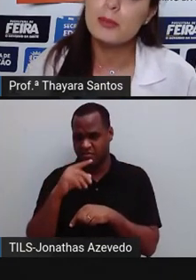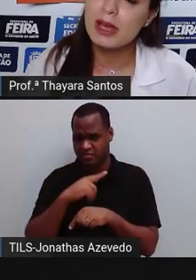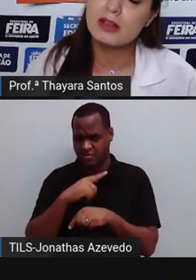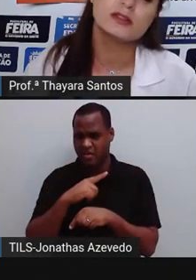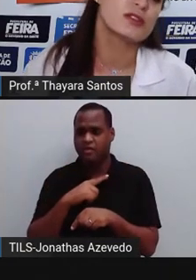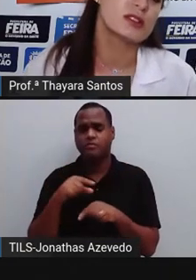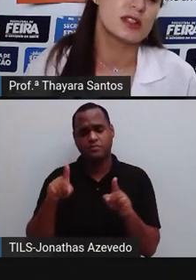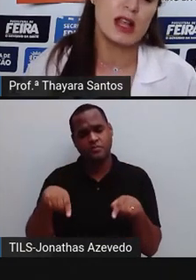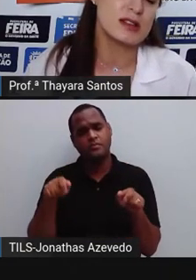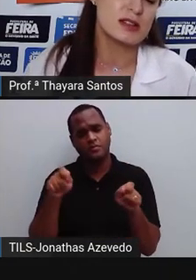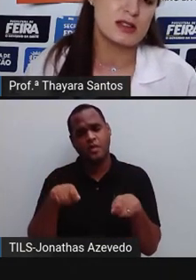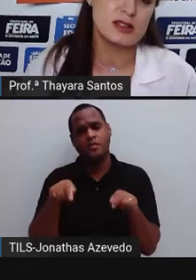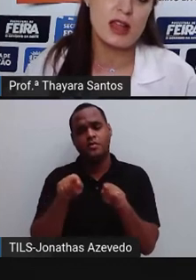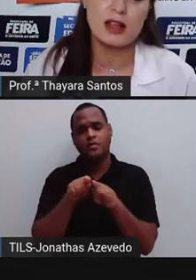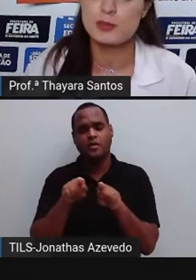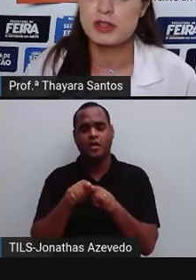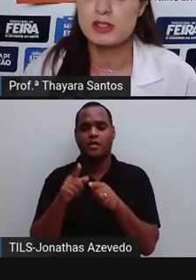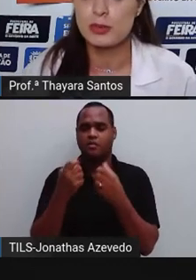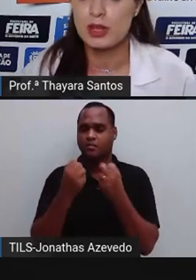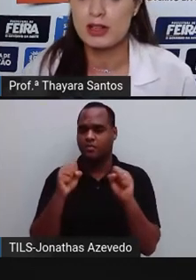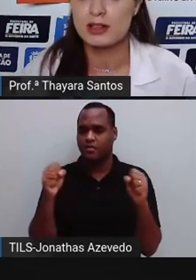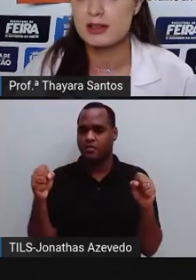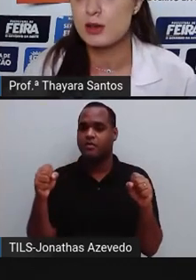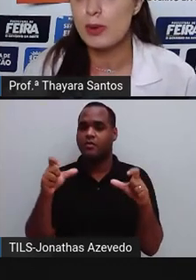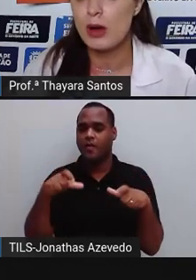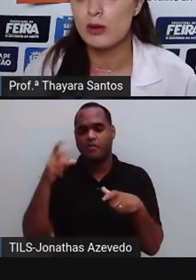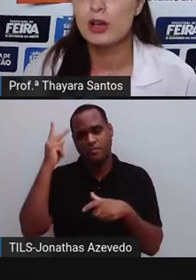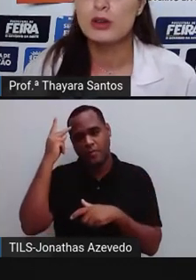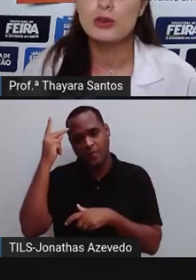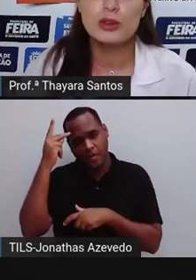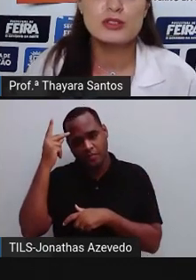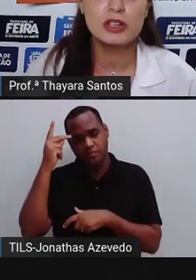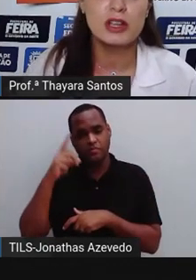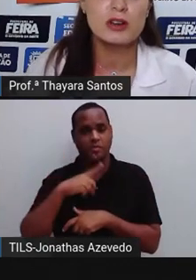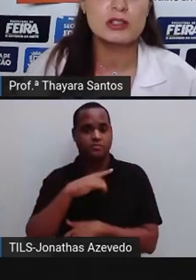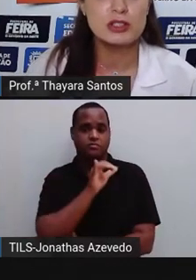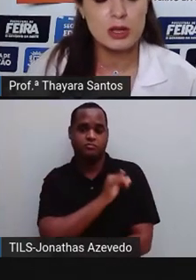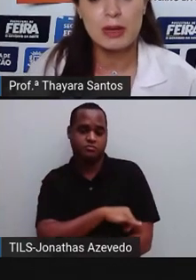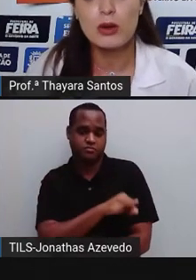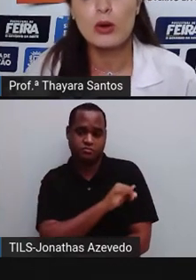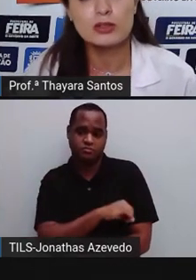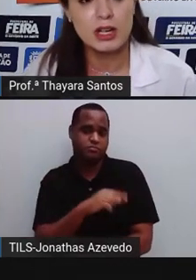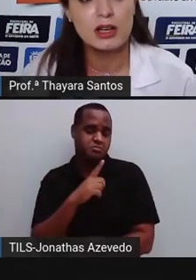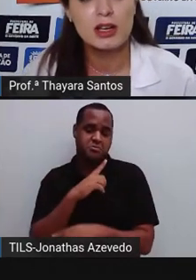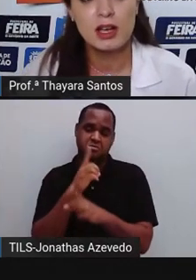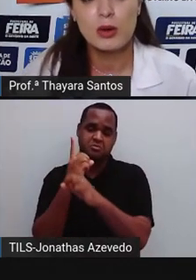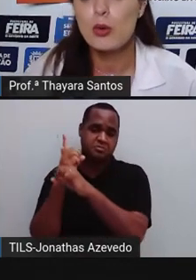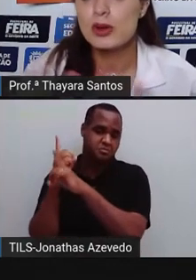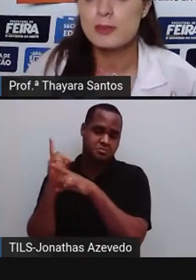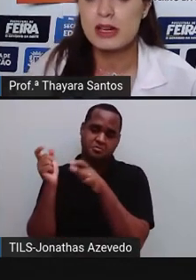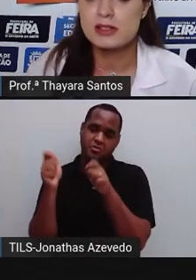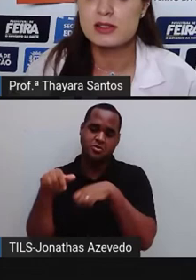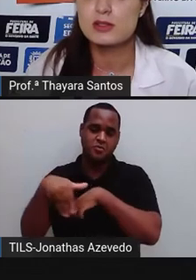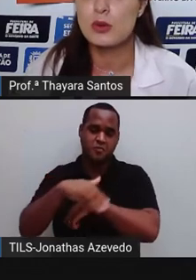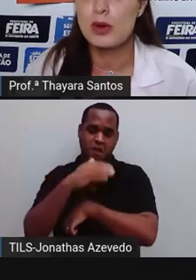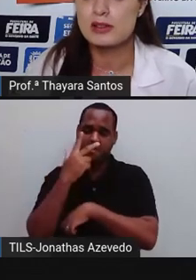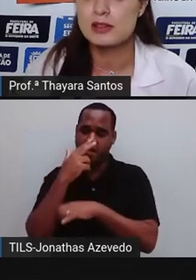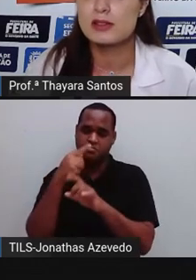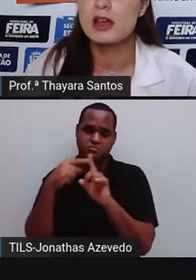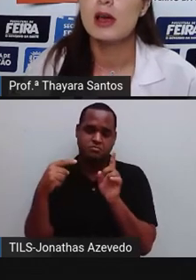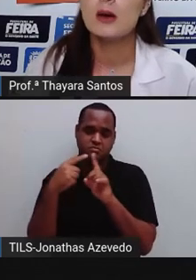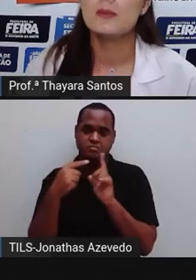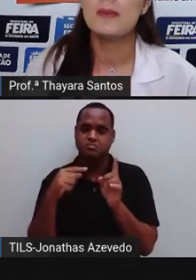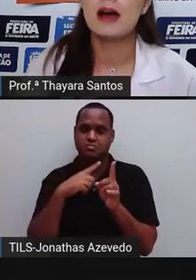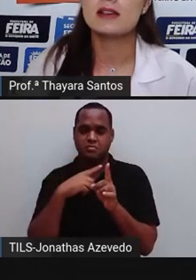gente tem também nas grandes cidades. Por exemplo, lá em São Paulo, no Rio de Janeiro, a gente também encontra ruas parecidas